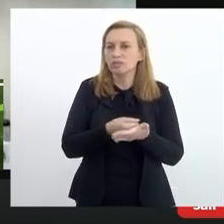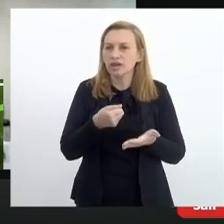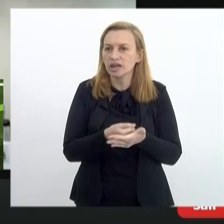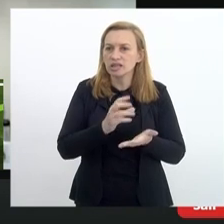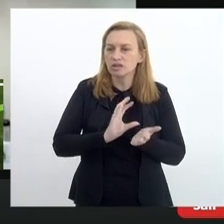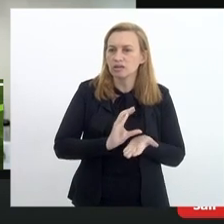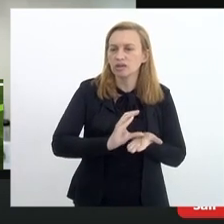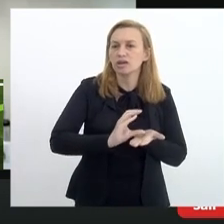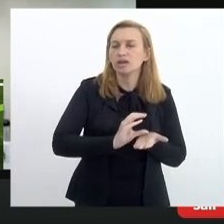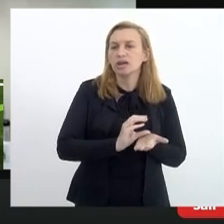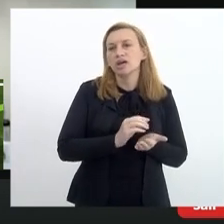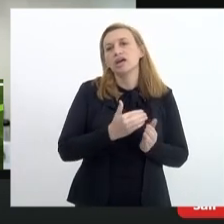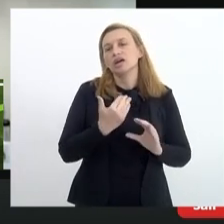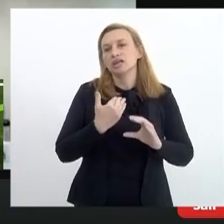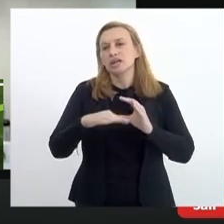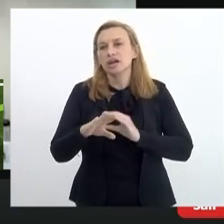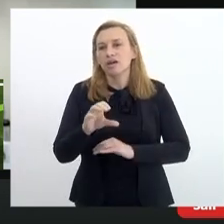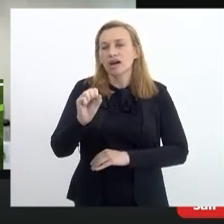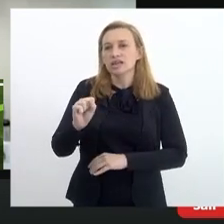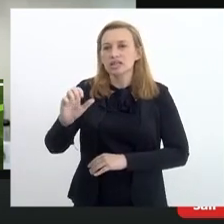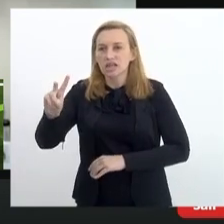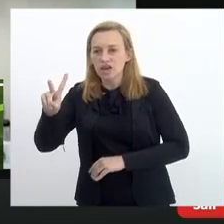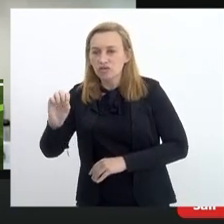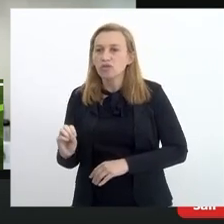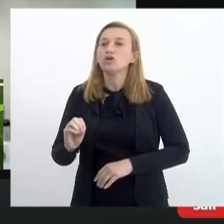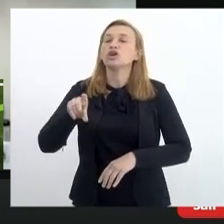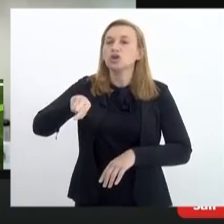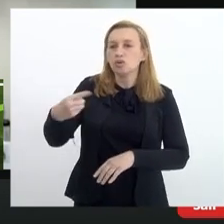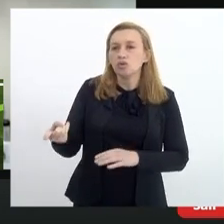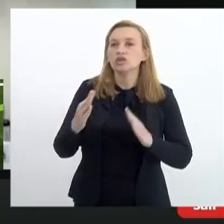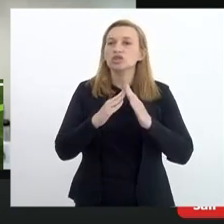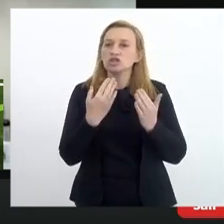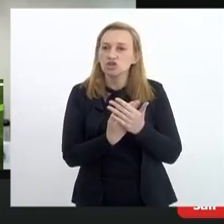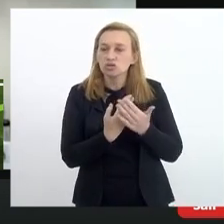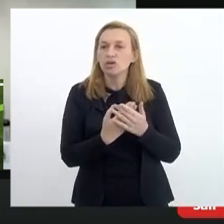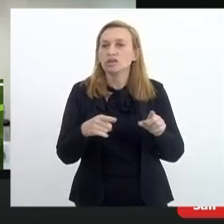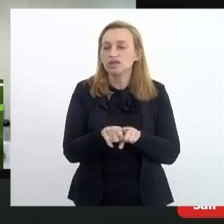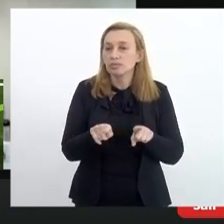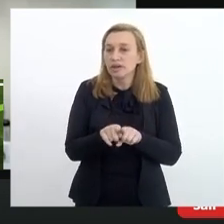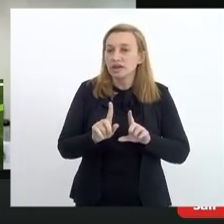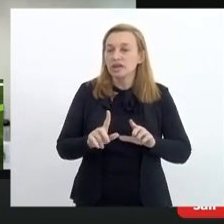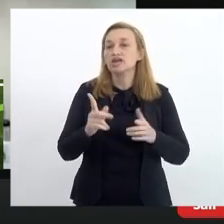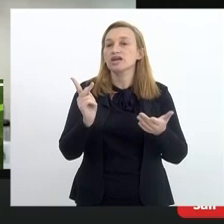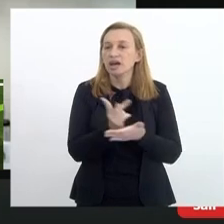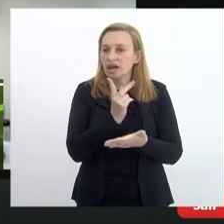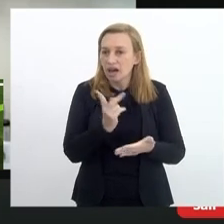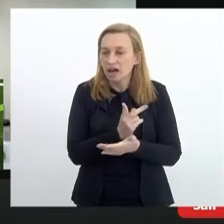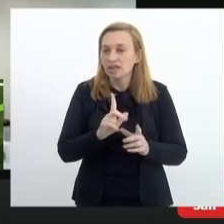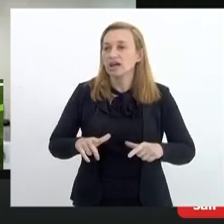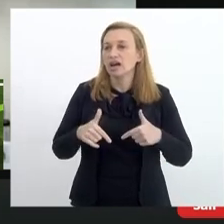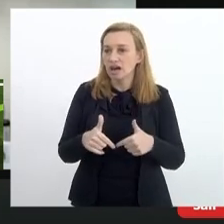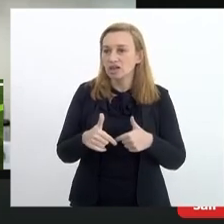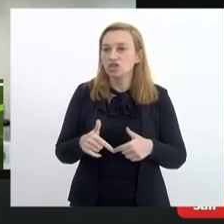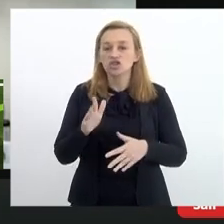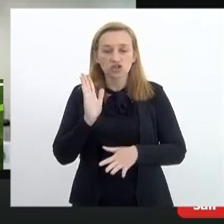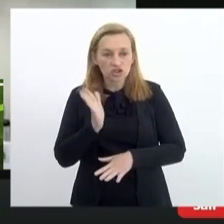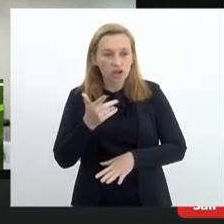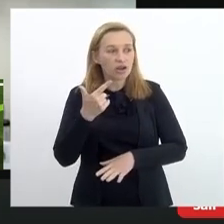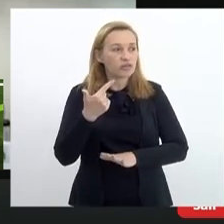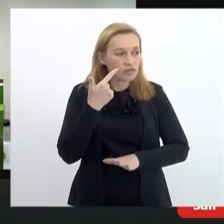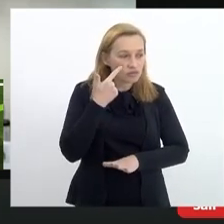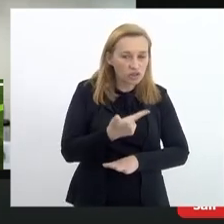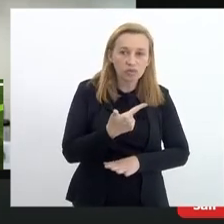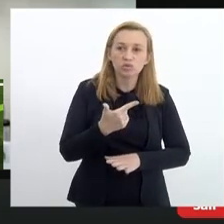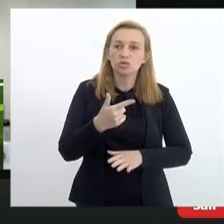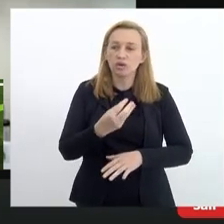entregar o acervo, como outras escolas que são, podemos falar, clandestinas e que já conseguimos identificar, inclusive, com a presença